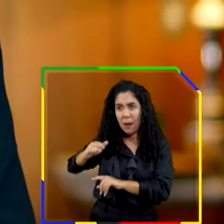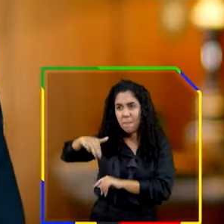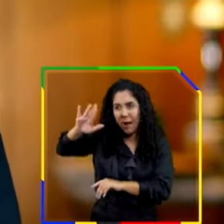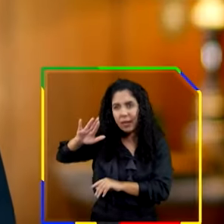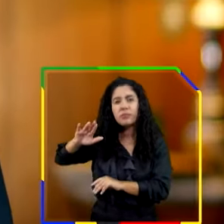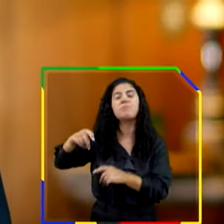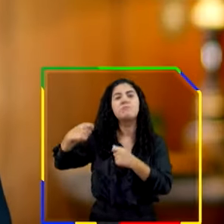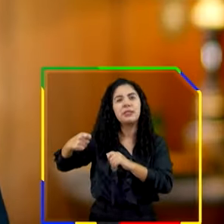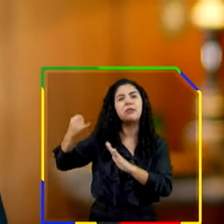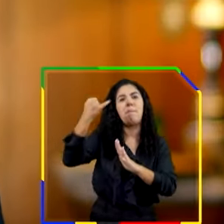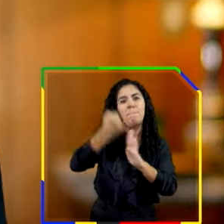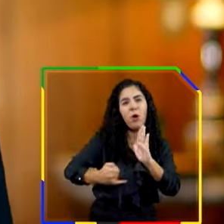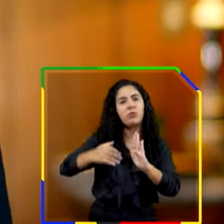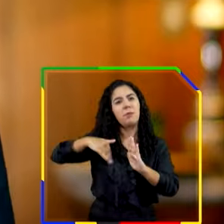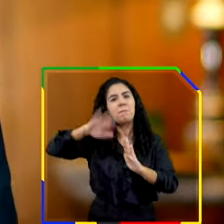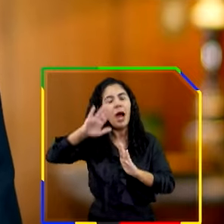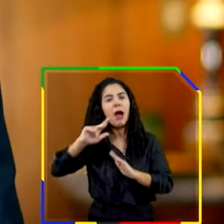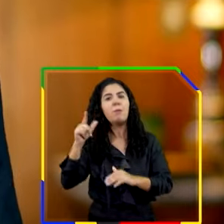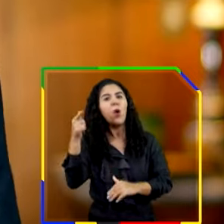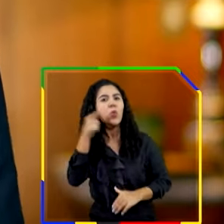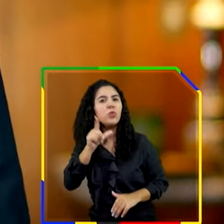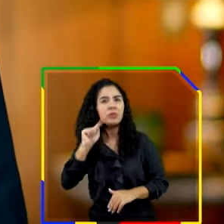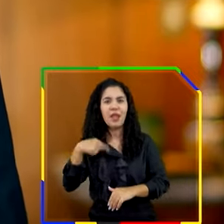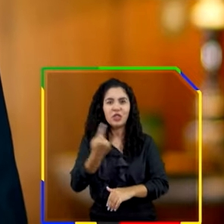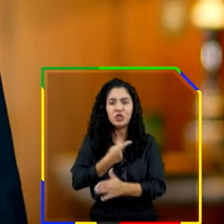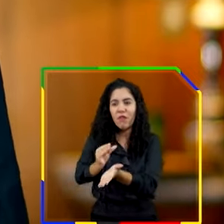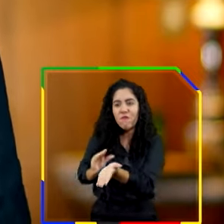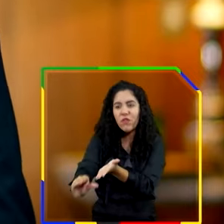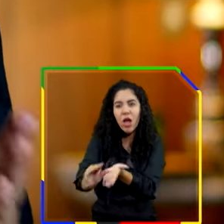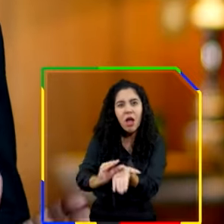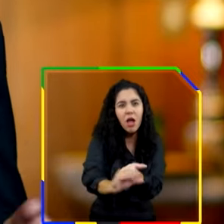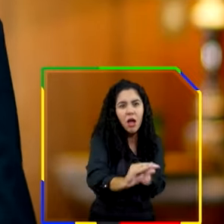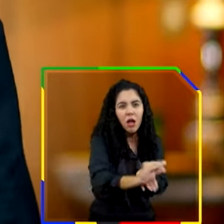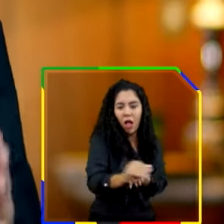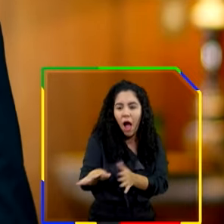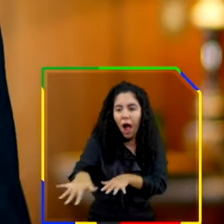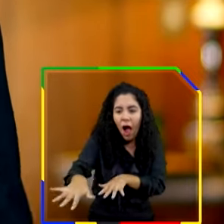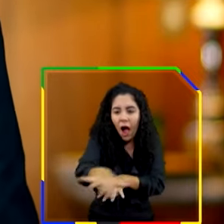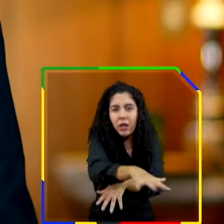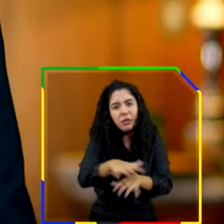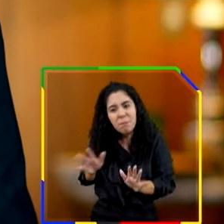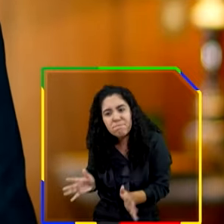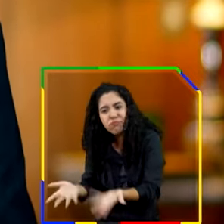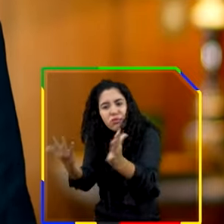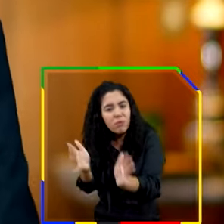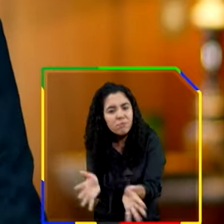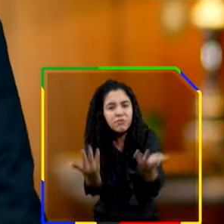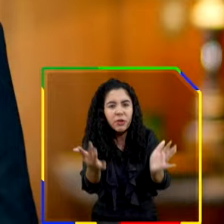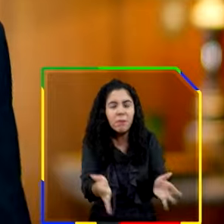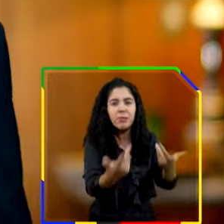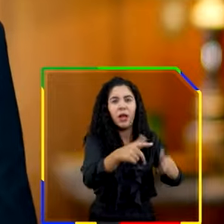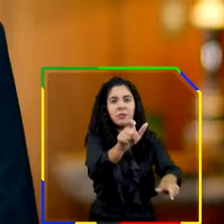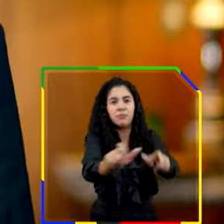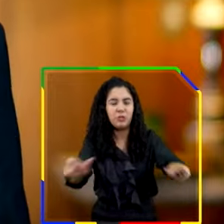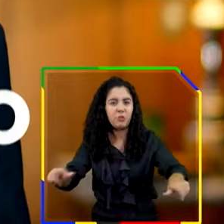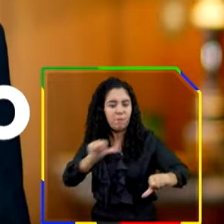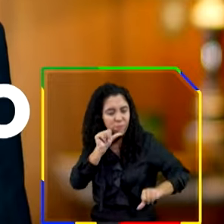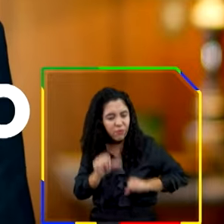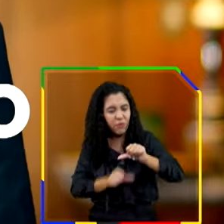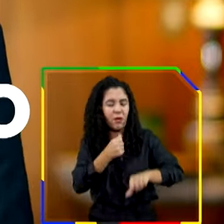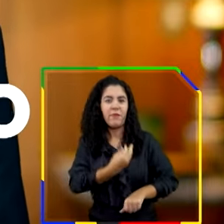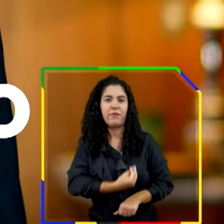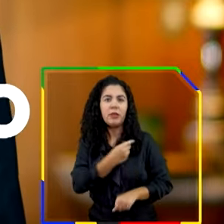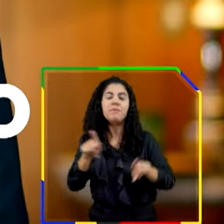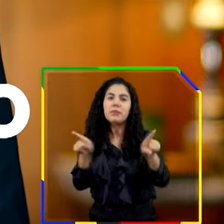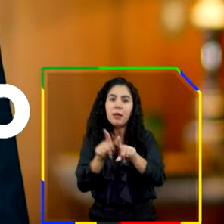contribuir mais, permitindo que possamos investir em áreas que transformam a vida das pessoas. Reafirmamos, portanto,